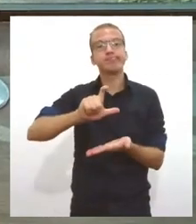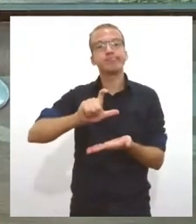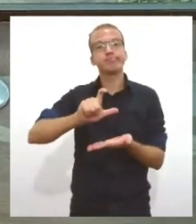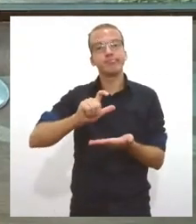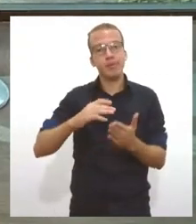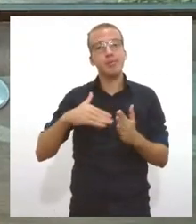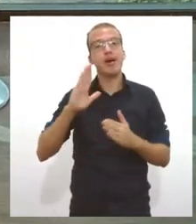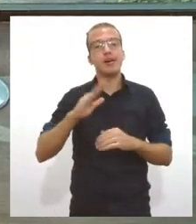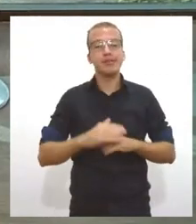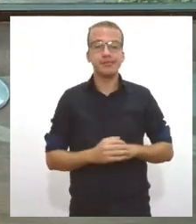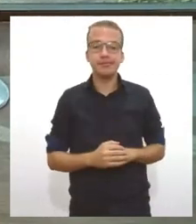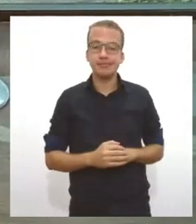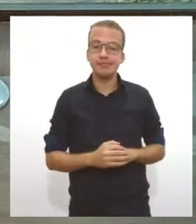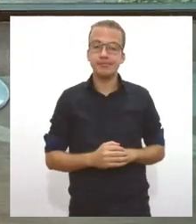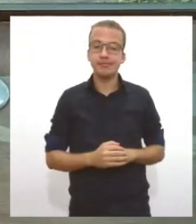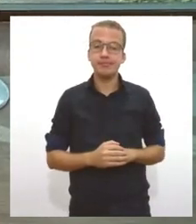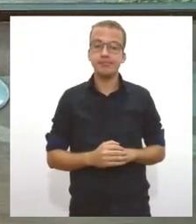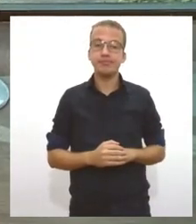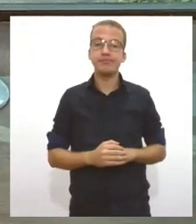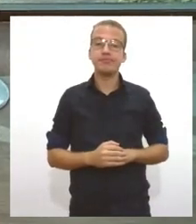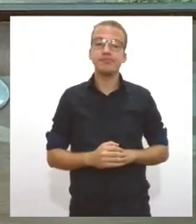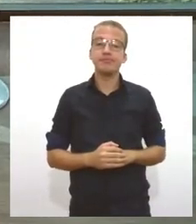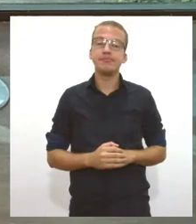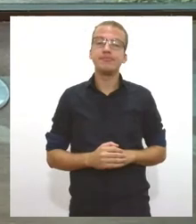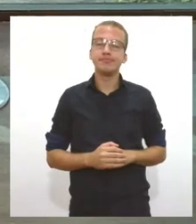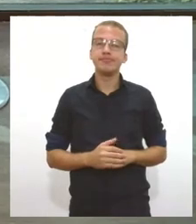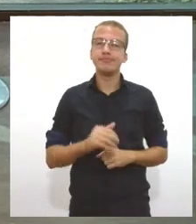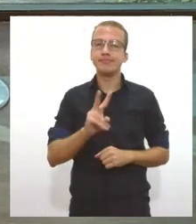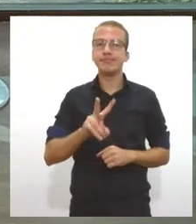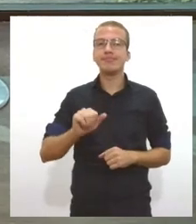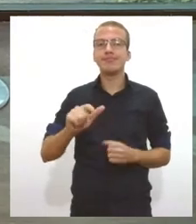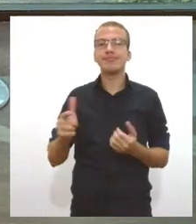agora? Valkyria Mirão, cadê você? Já está aqui.